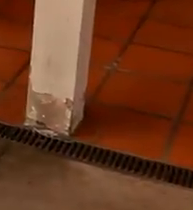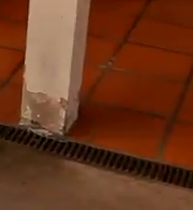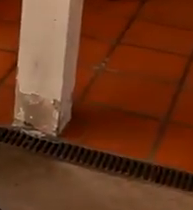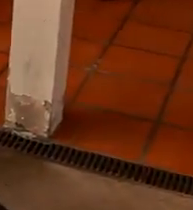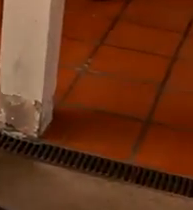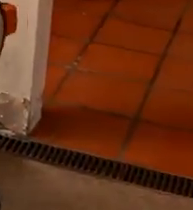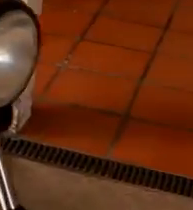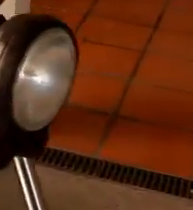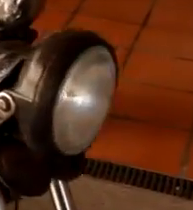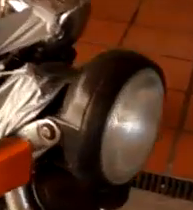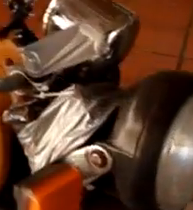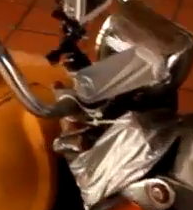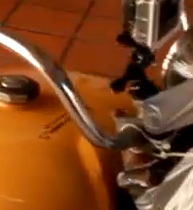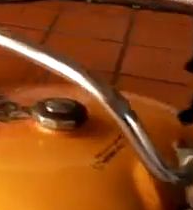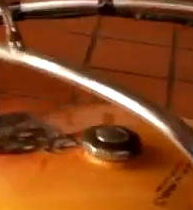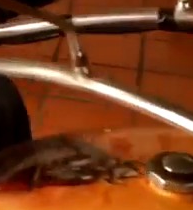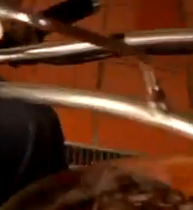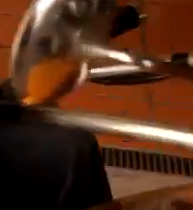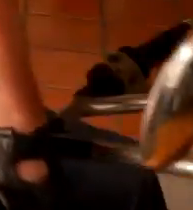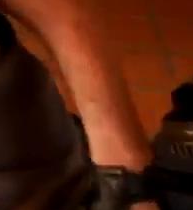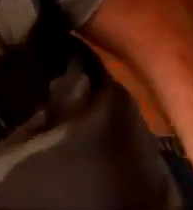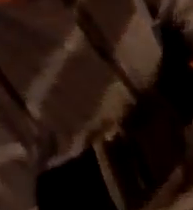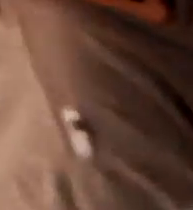Eduardo dá a partida e a moto anda.